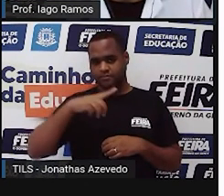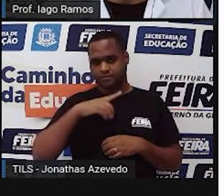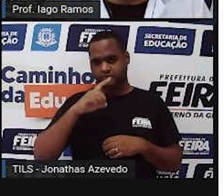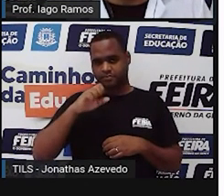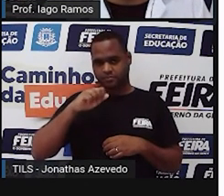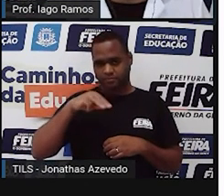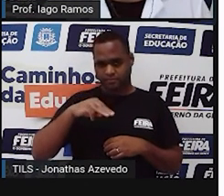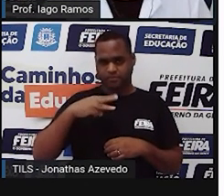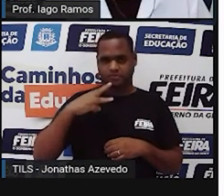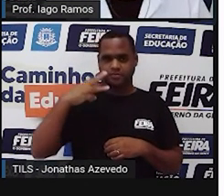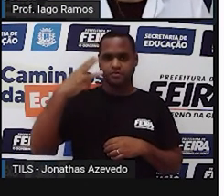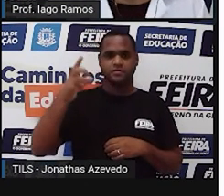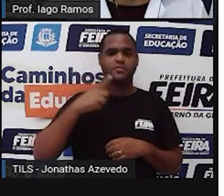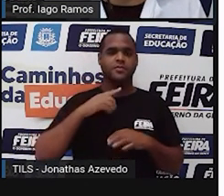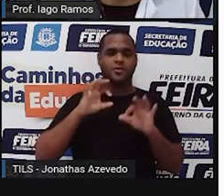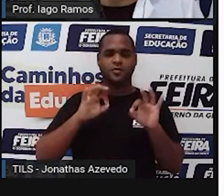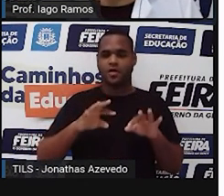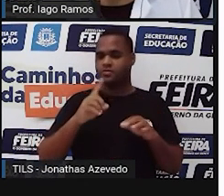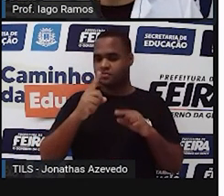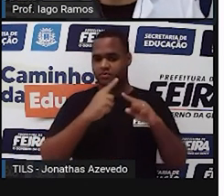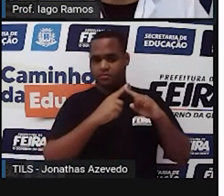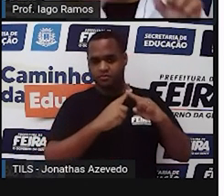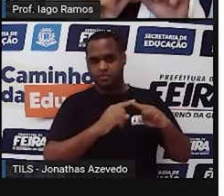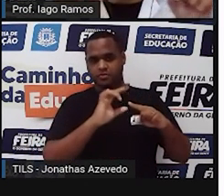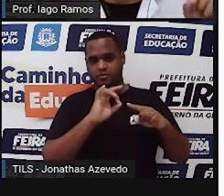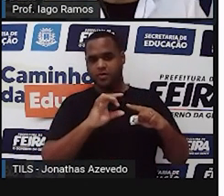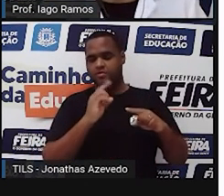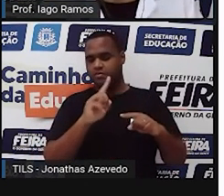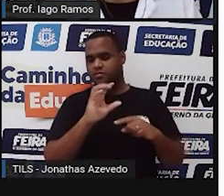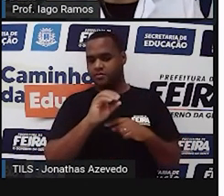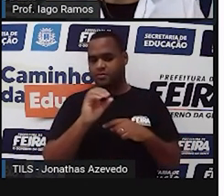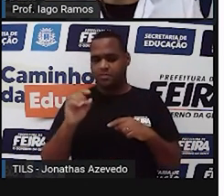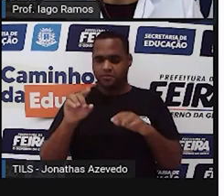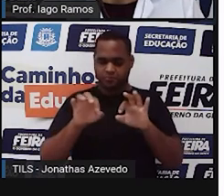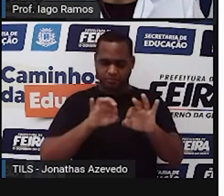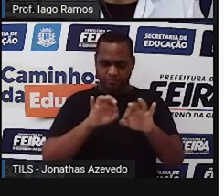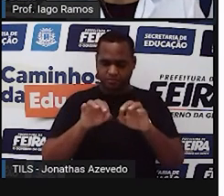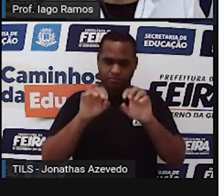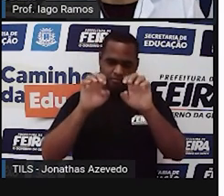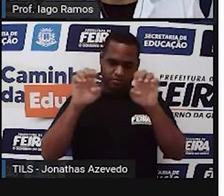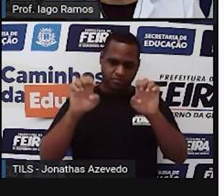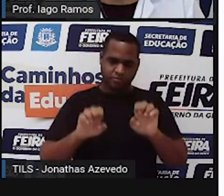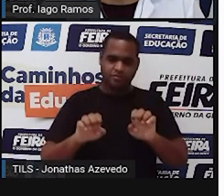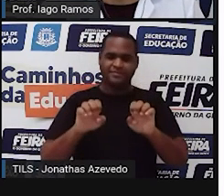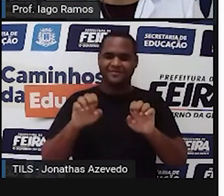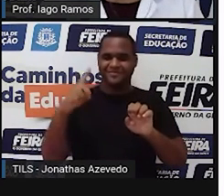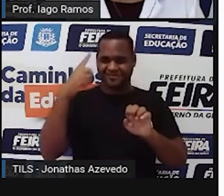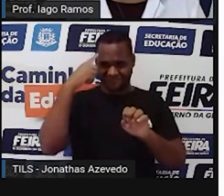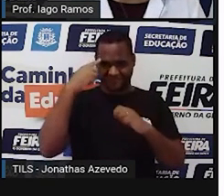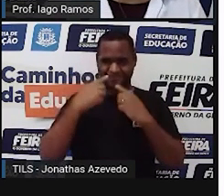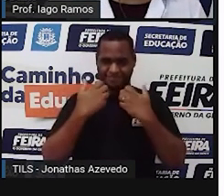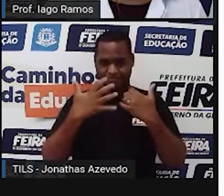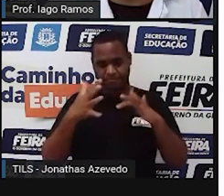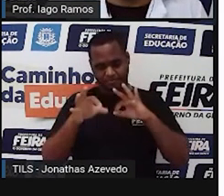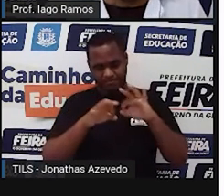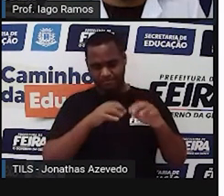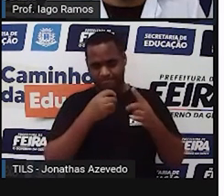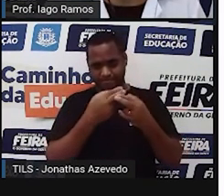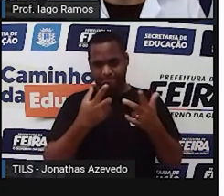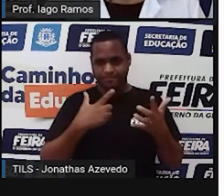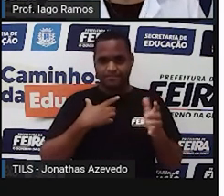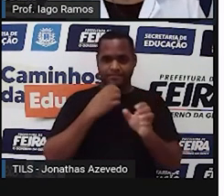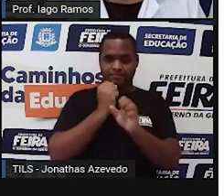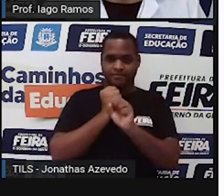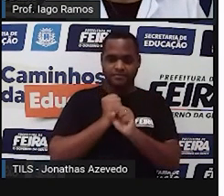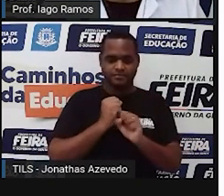apenas uma multiplicação por mil, como a gente olha no esqueminha. E quando fizer isso, fazendo essa continha com